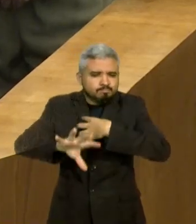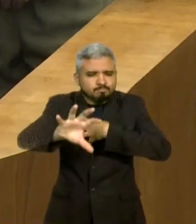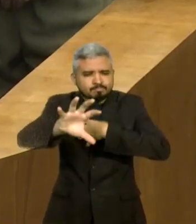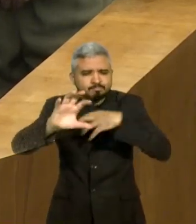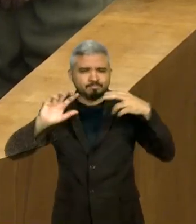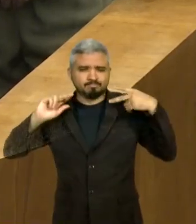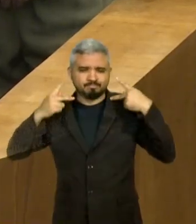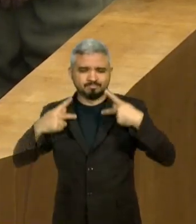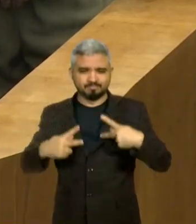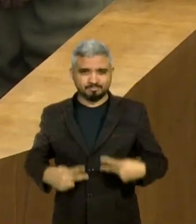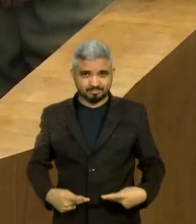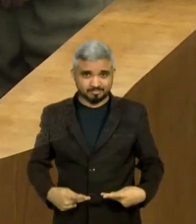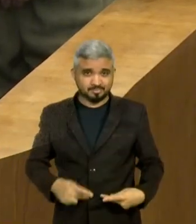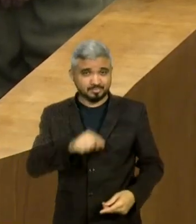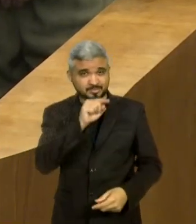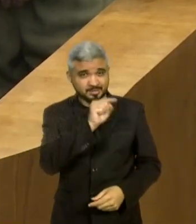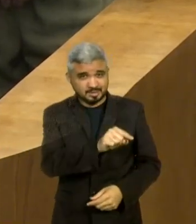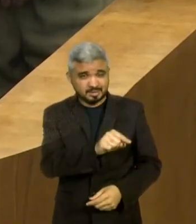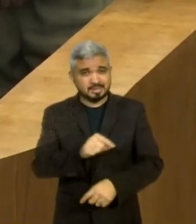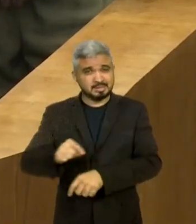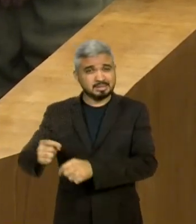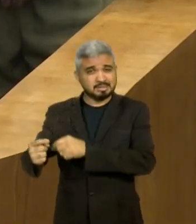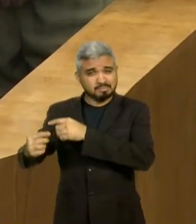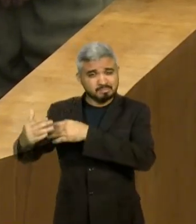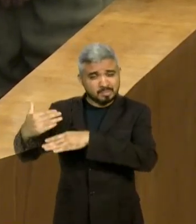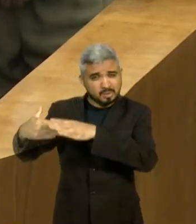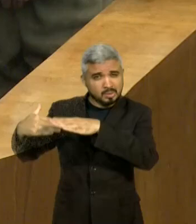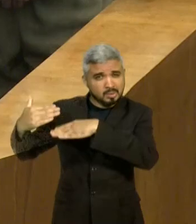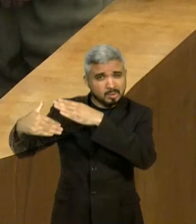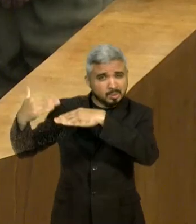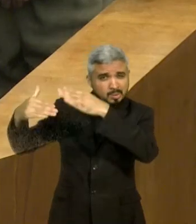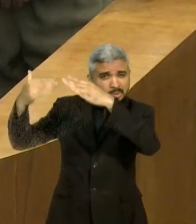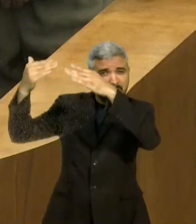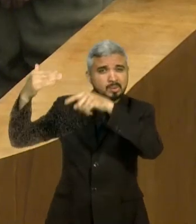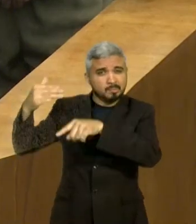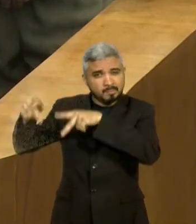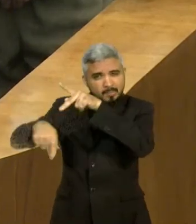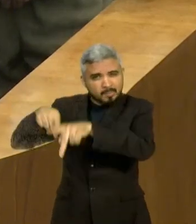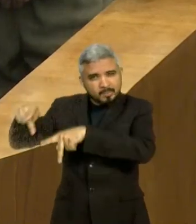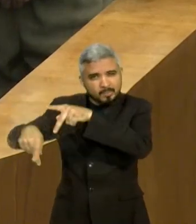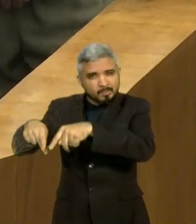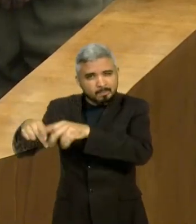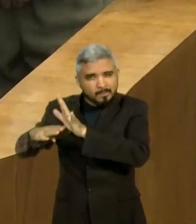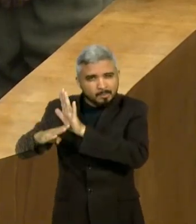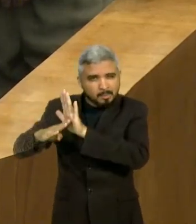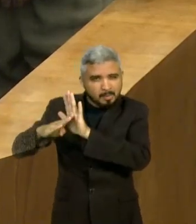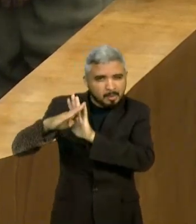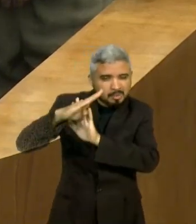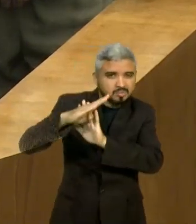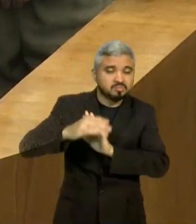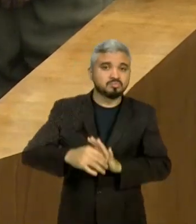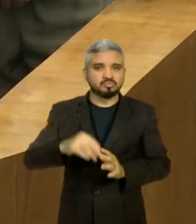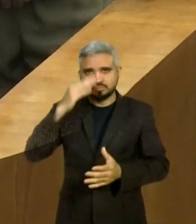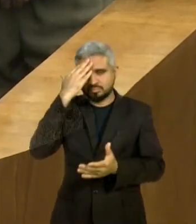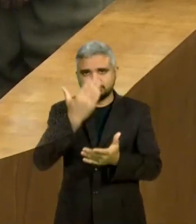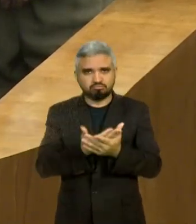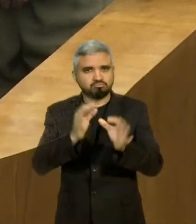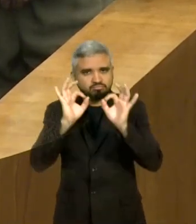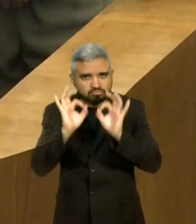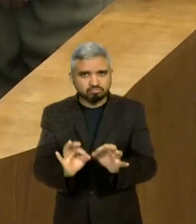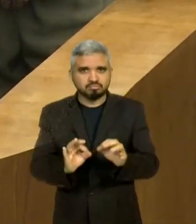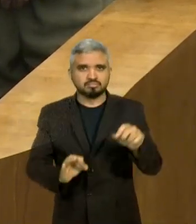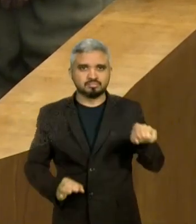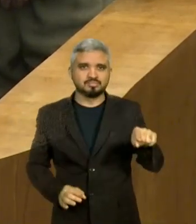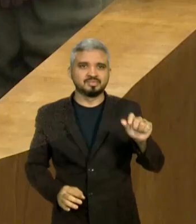política voltada para o povo. E eu tenho a convicção plena de que o Alanda Marisol